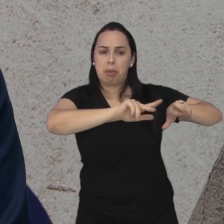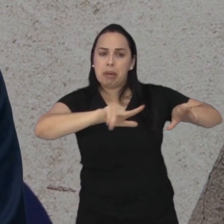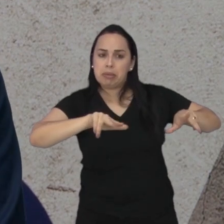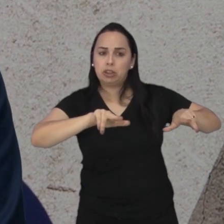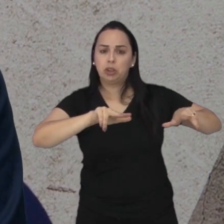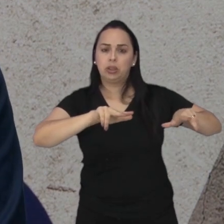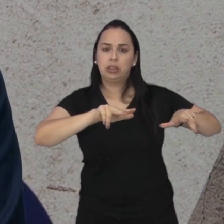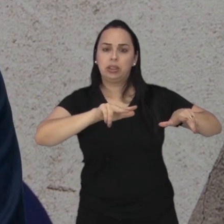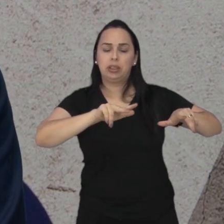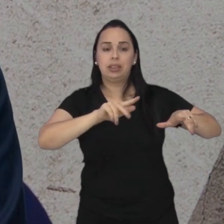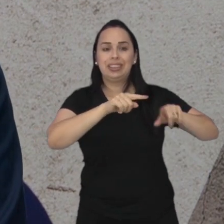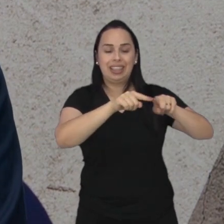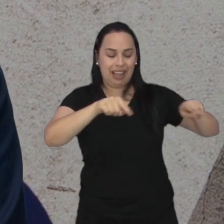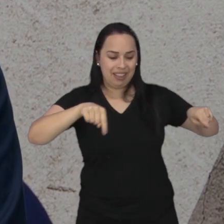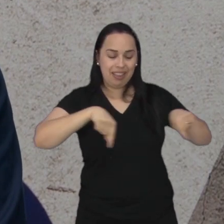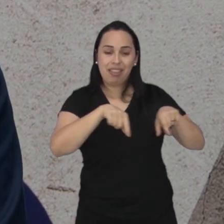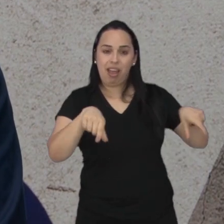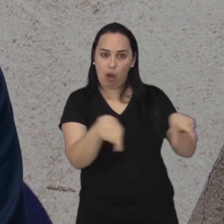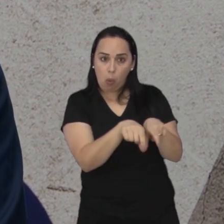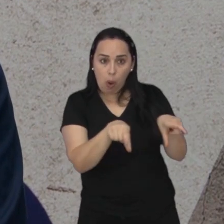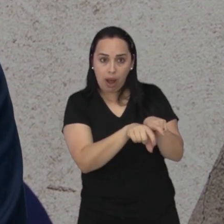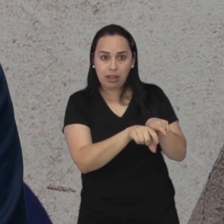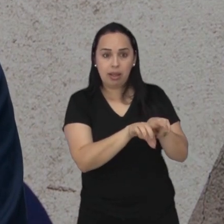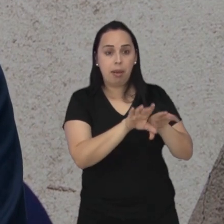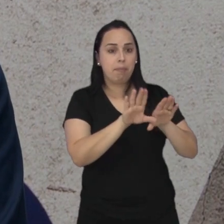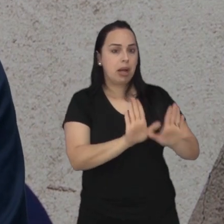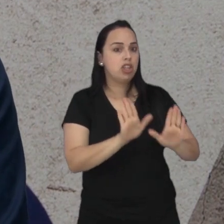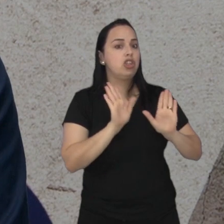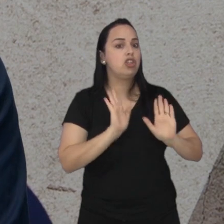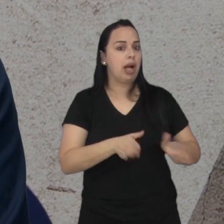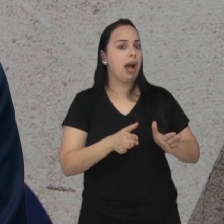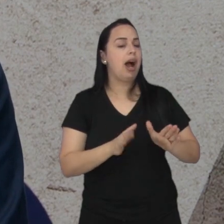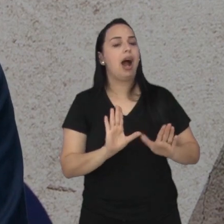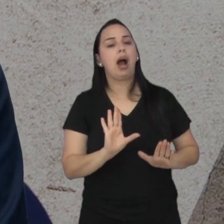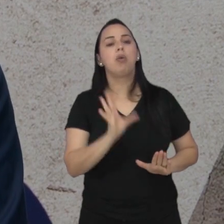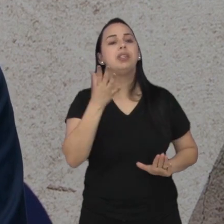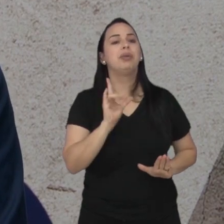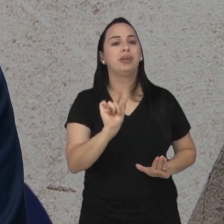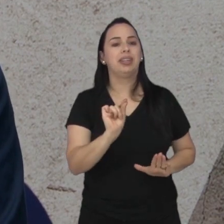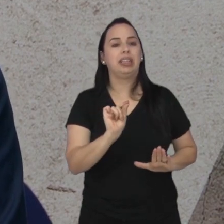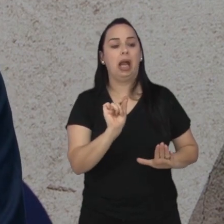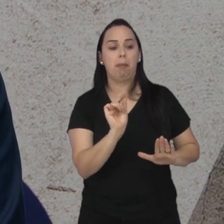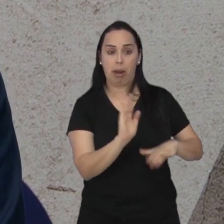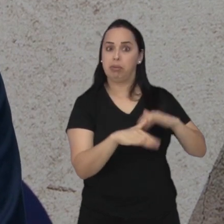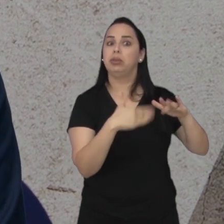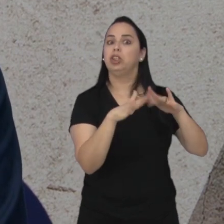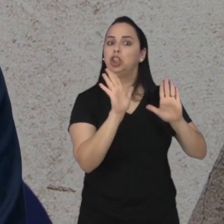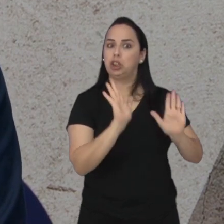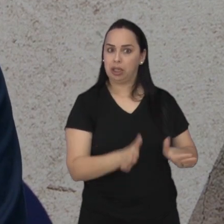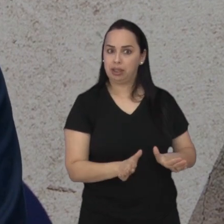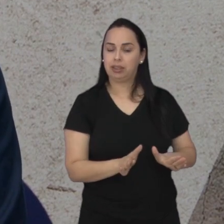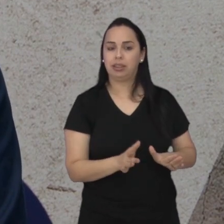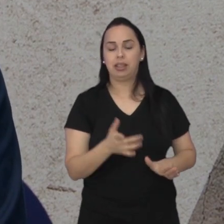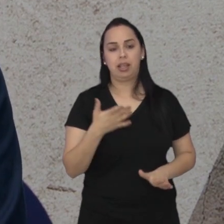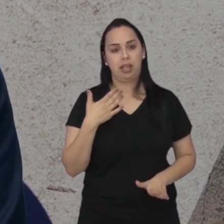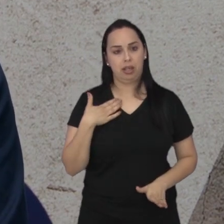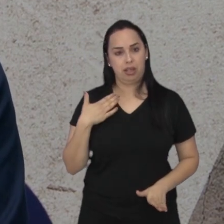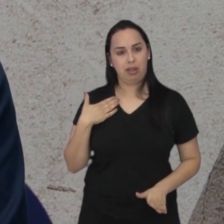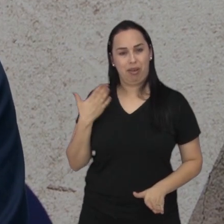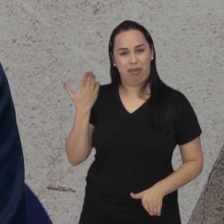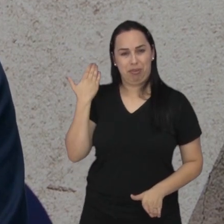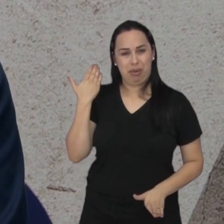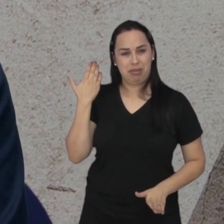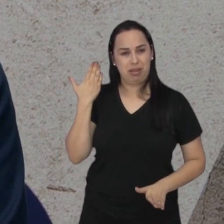atividades dentro da quadra. Mas até houve uma evolução histórica nesse sentido. Quando